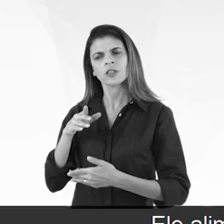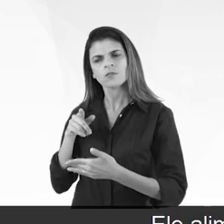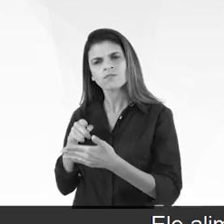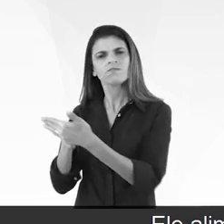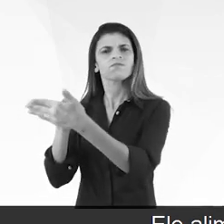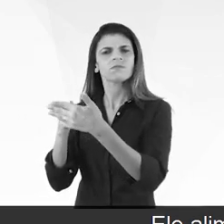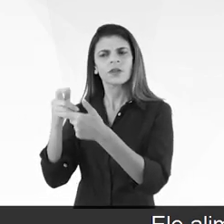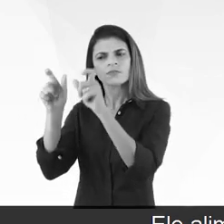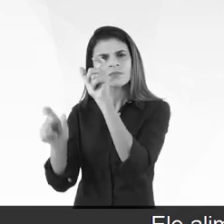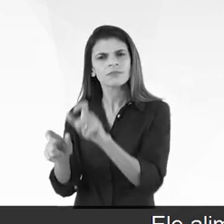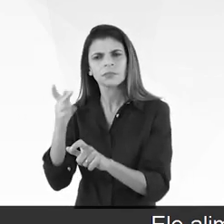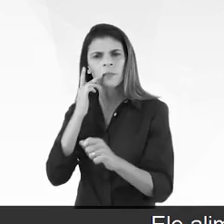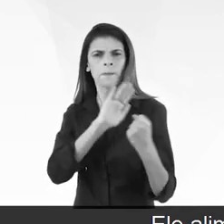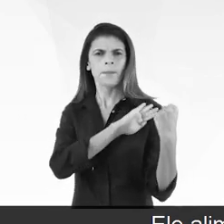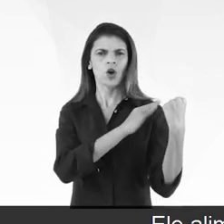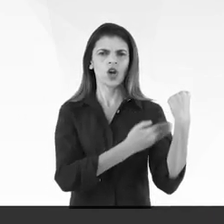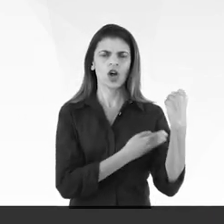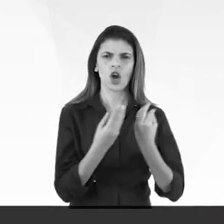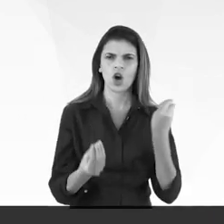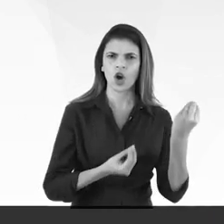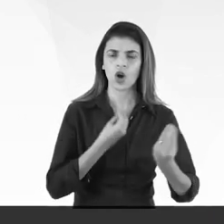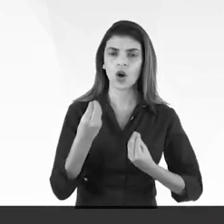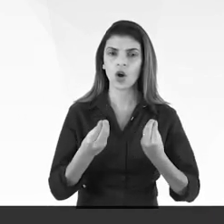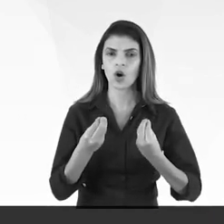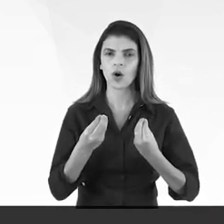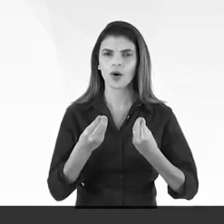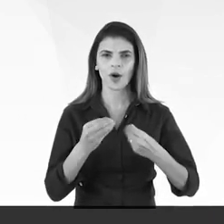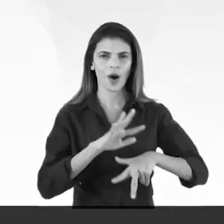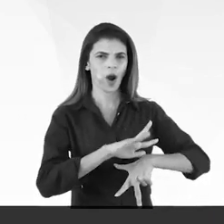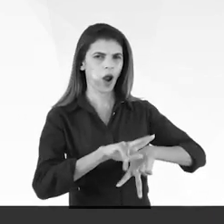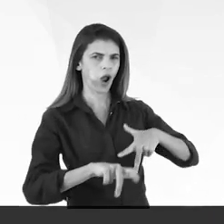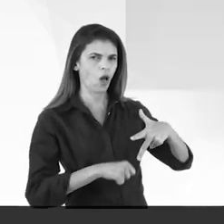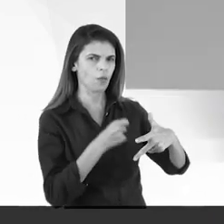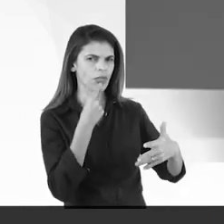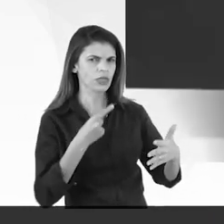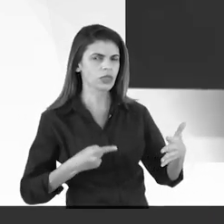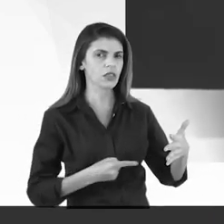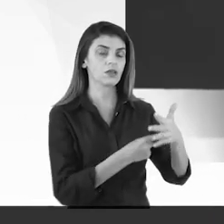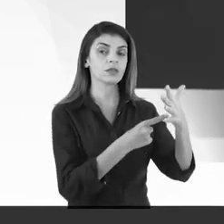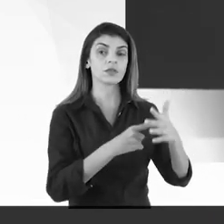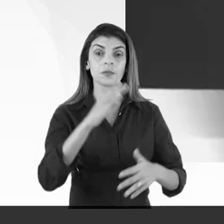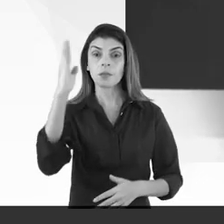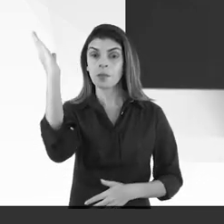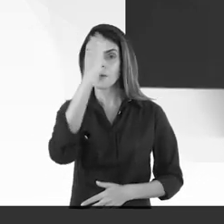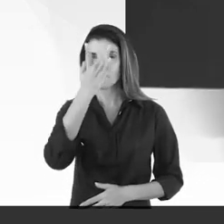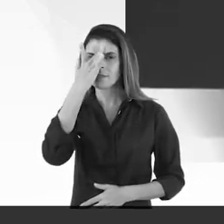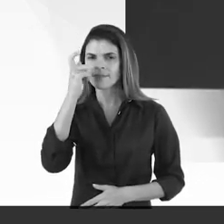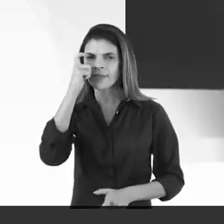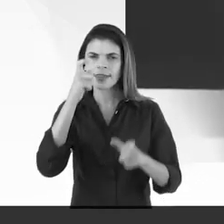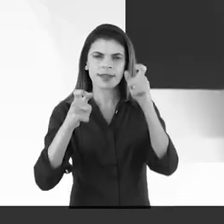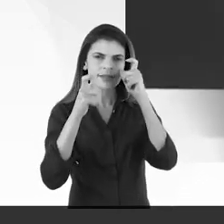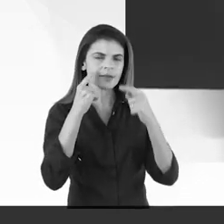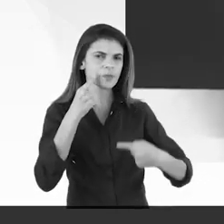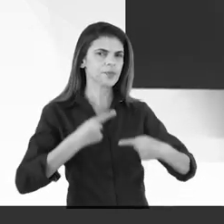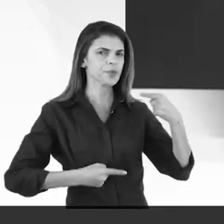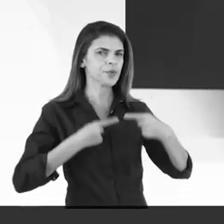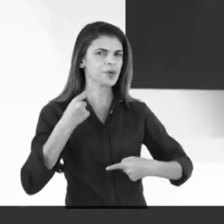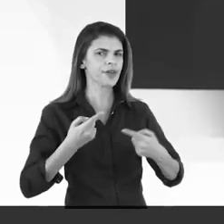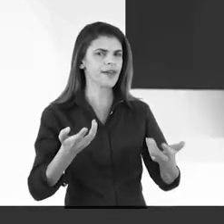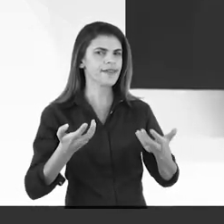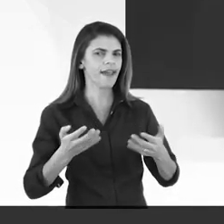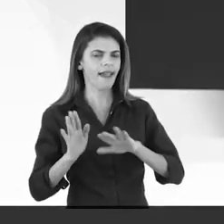desafiar os interesses dos poderosos, denunciar os corruptos e defender o Brasil dos vendilhões que